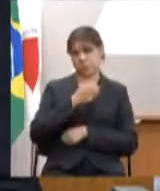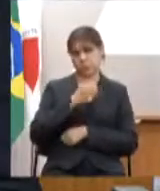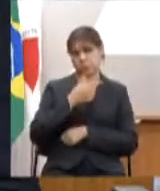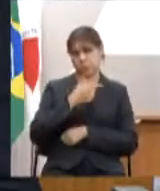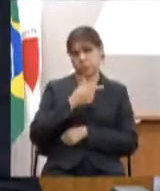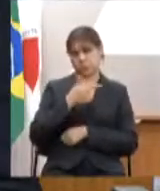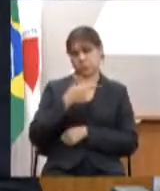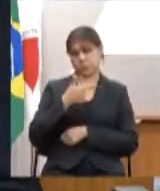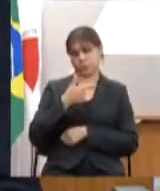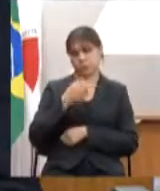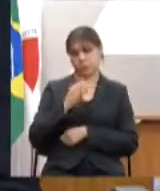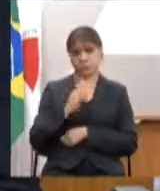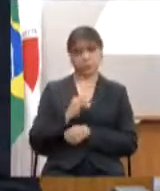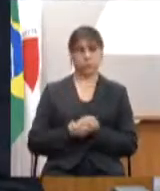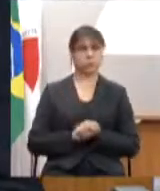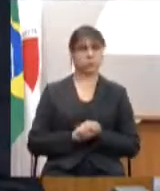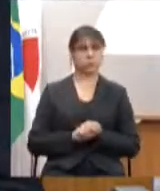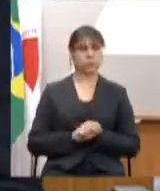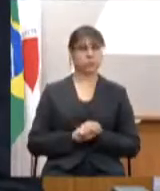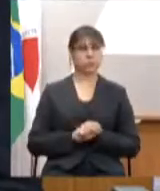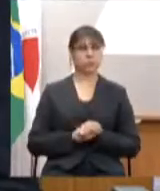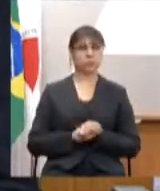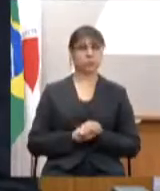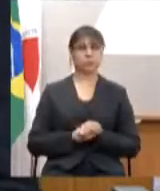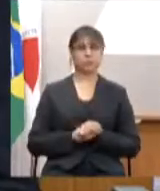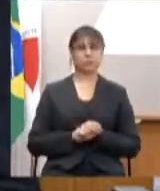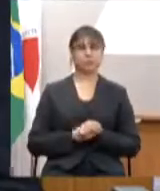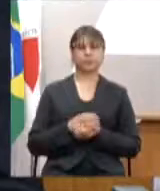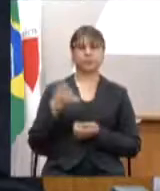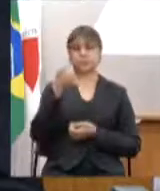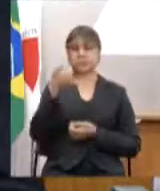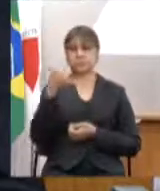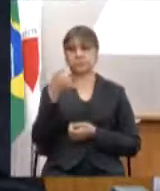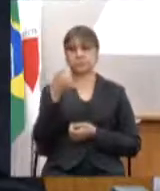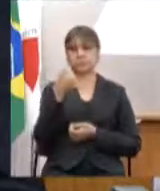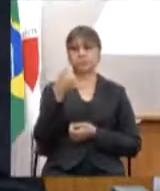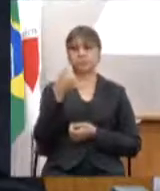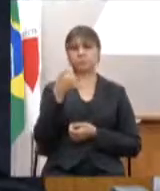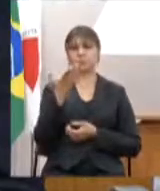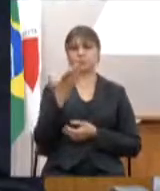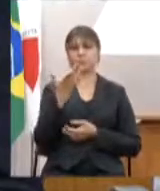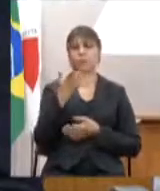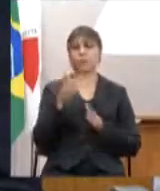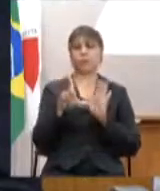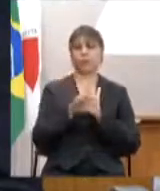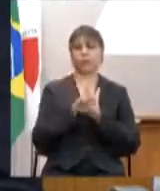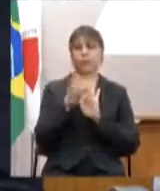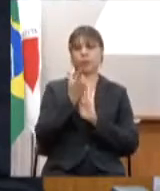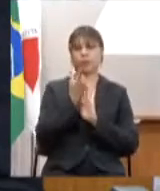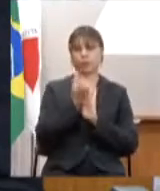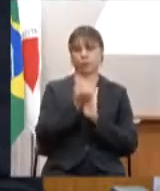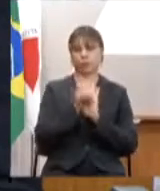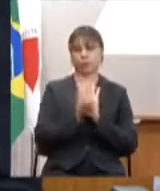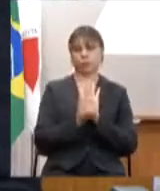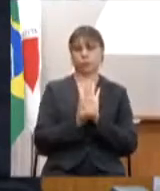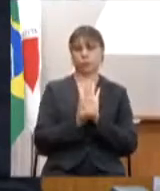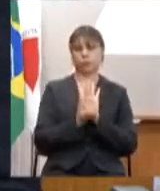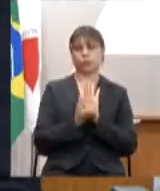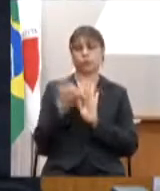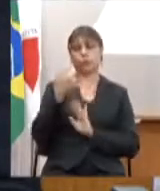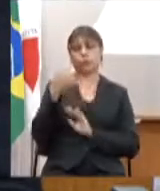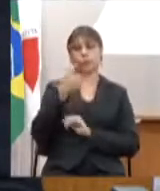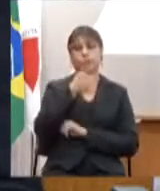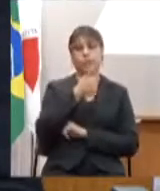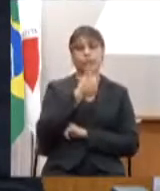nós temos aí um déficit previsto na lei orçamentária de R$ 13 bilhões,